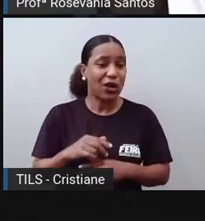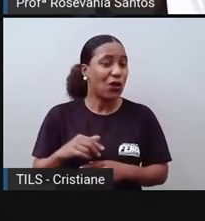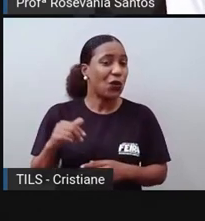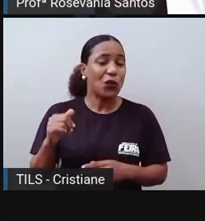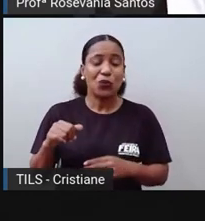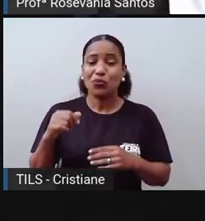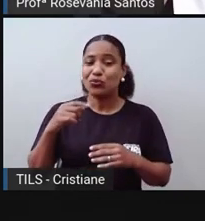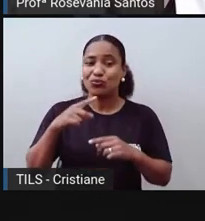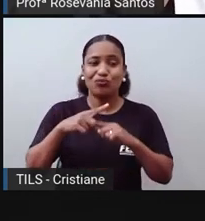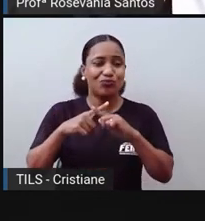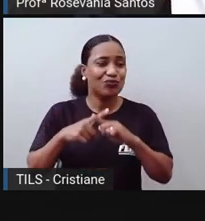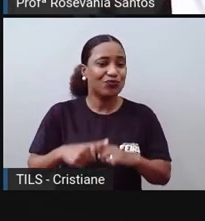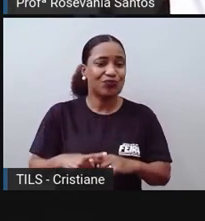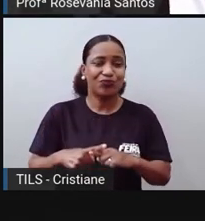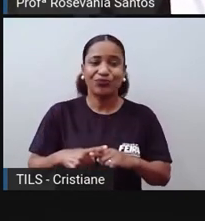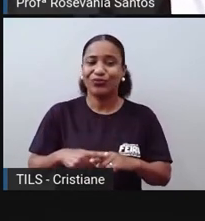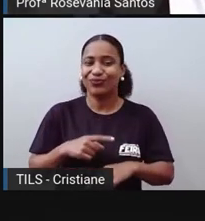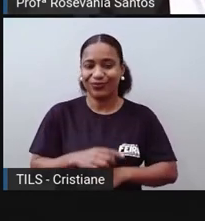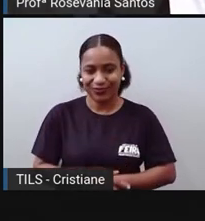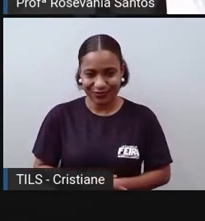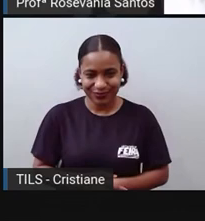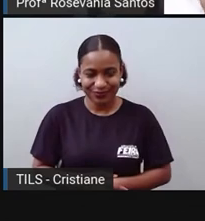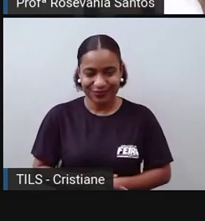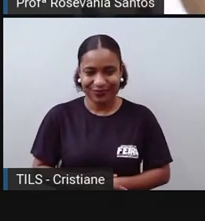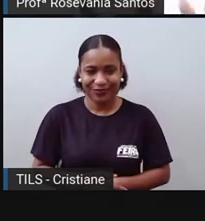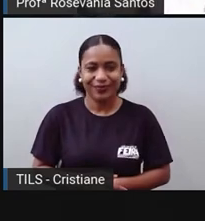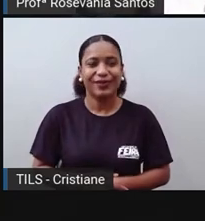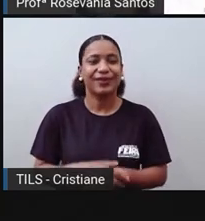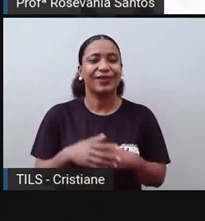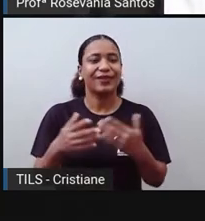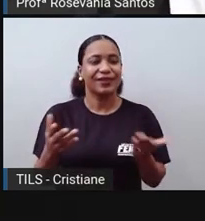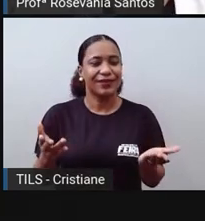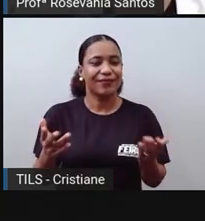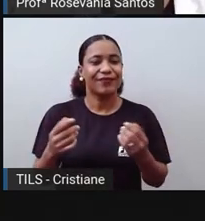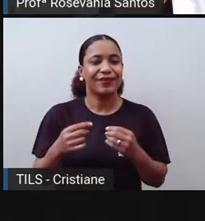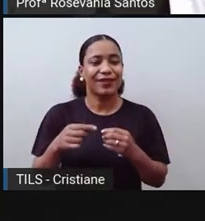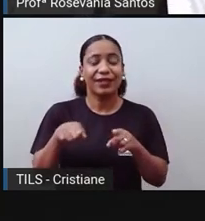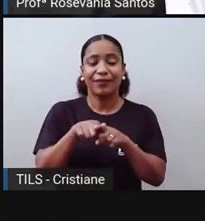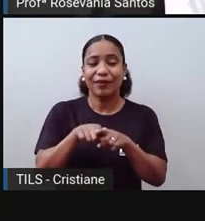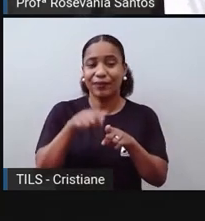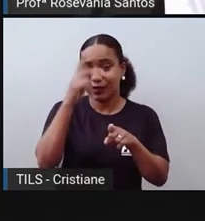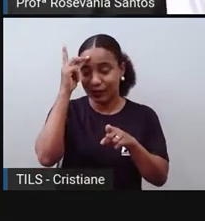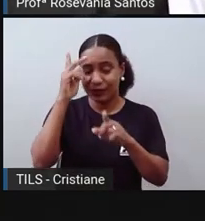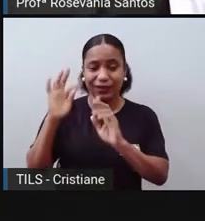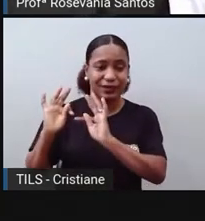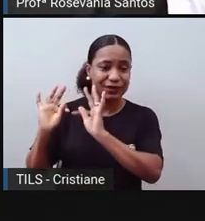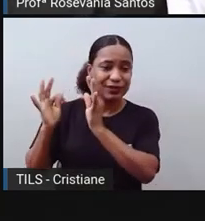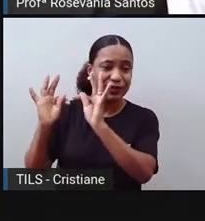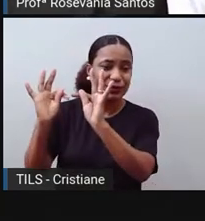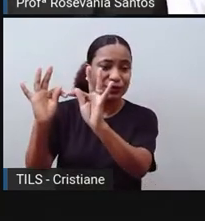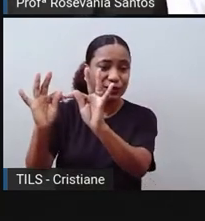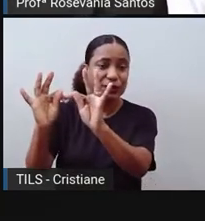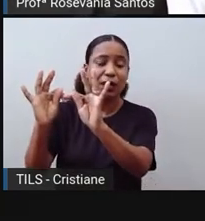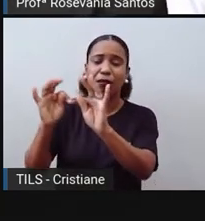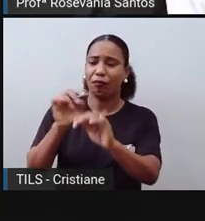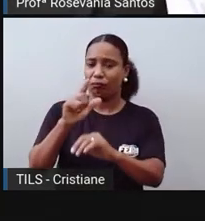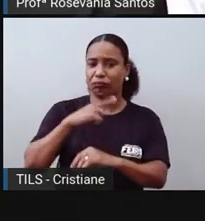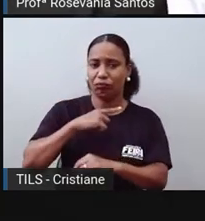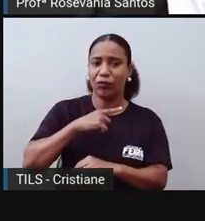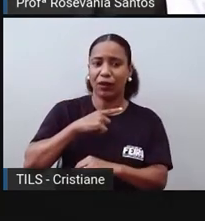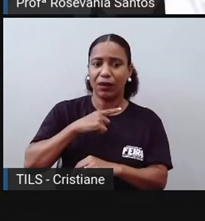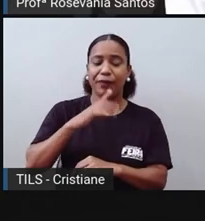as pessoas que vivem em meio a toda essa tecnologia e também não pode usar porque as condições econômicas não